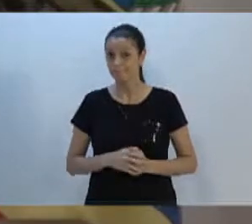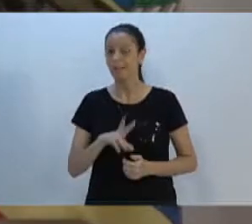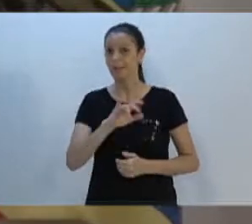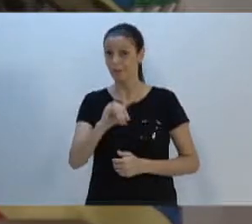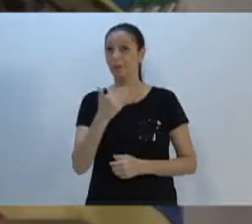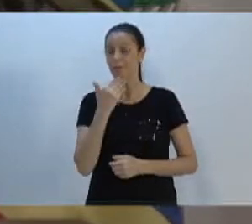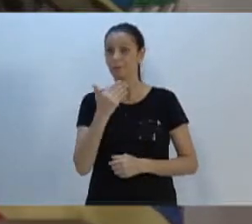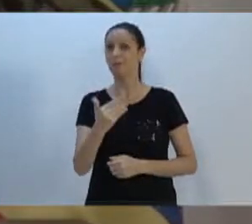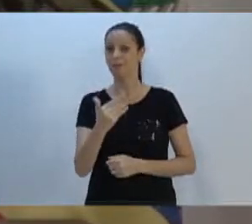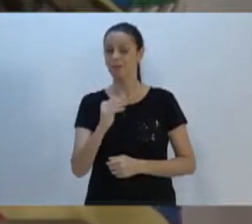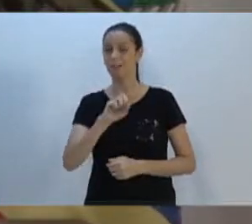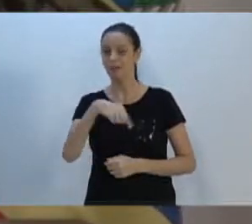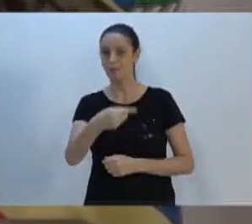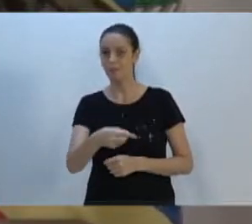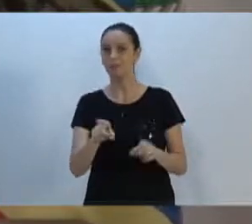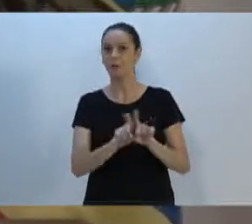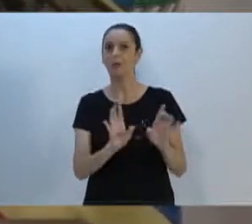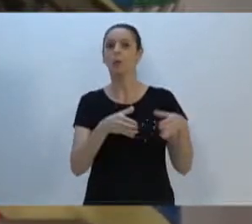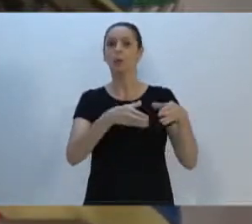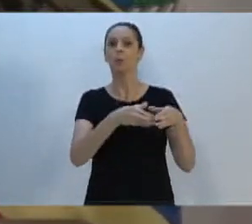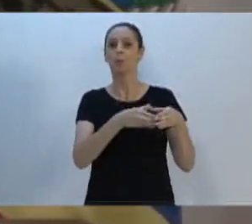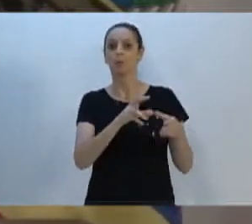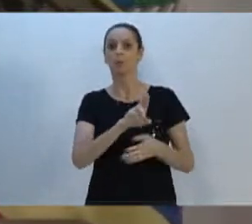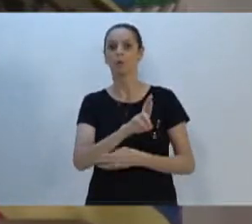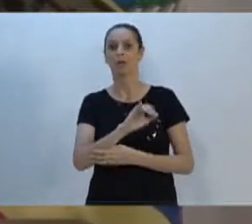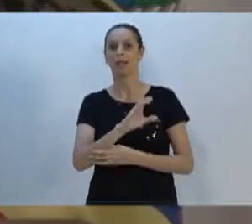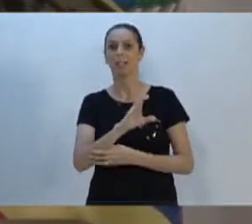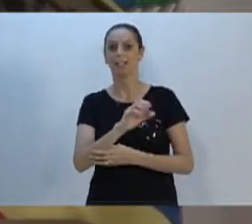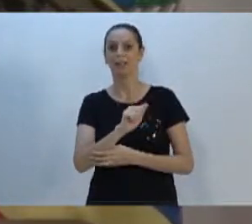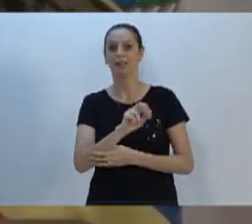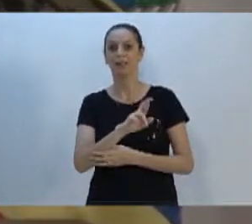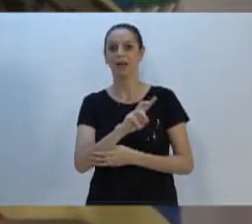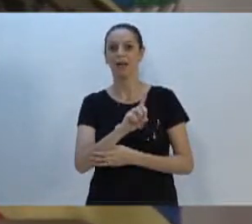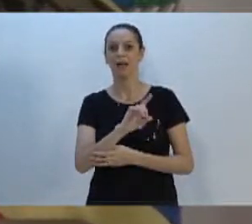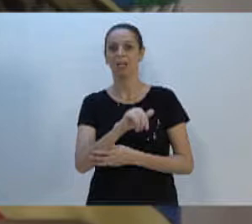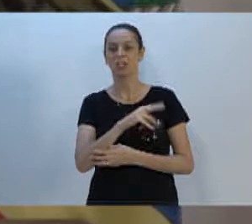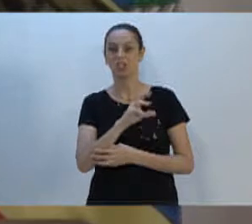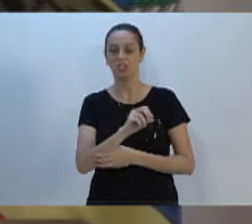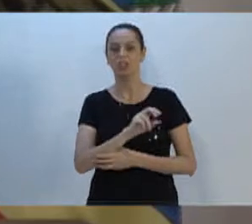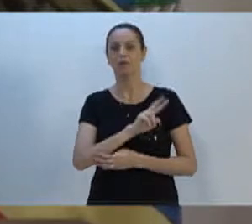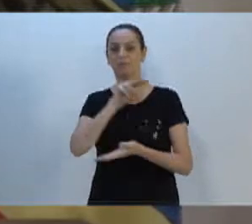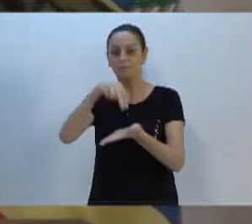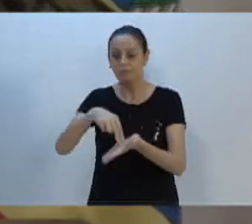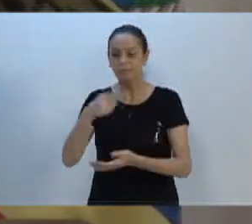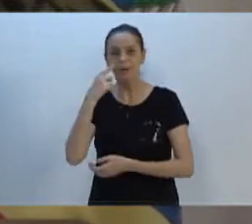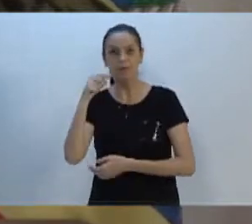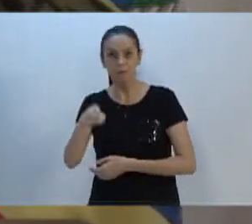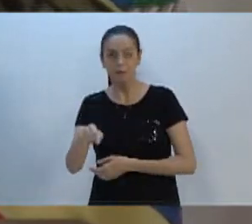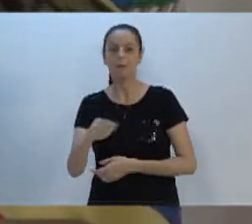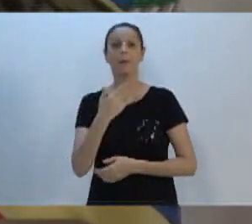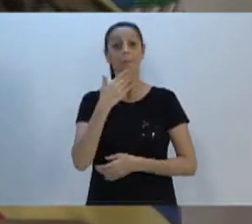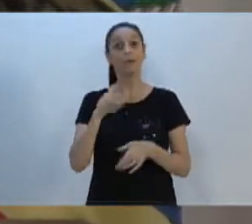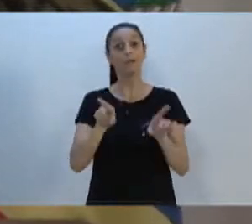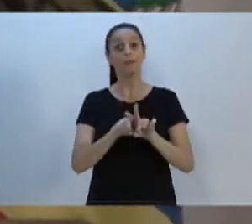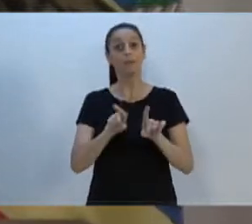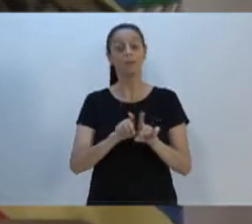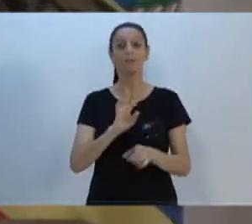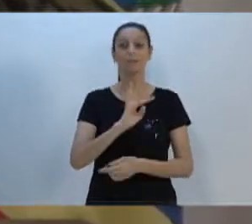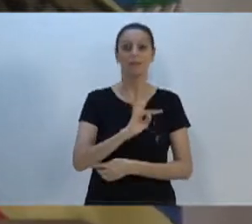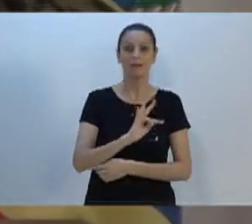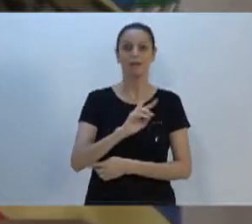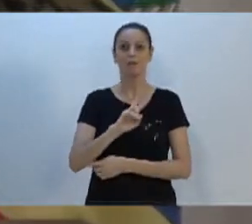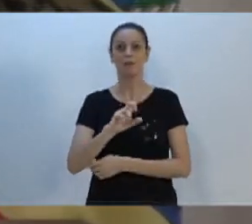solicitar o Ricardinho e toda a equipe que dê um pulo no local, se a TVL puder colocar o vídeo na sequência, esse vídeo ali,